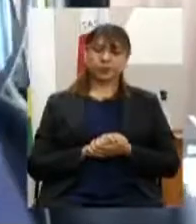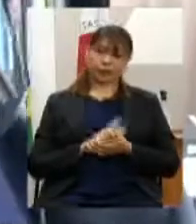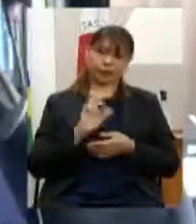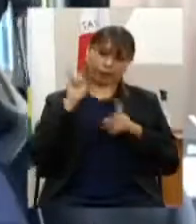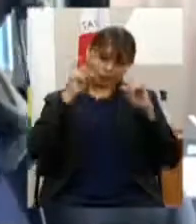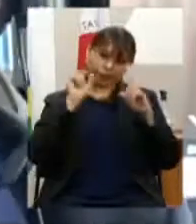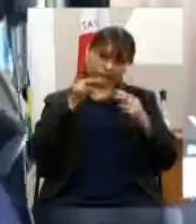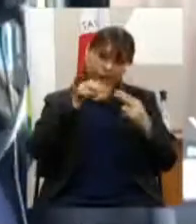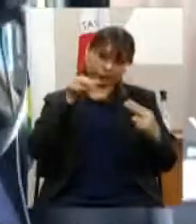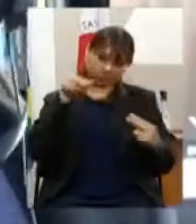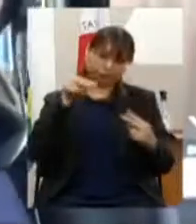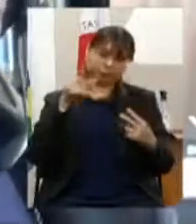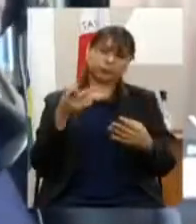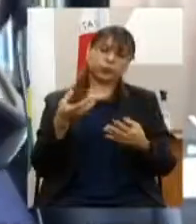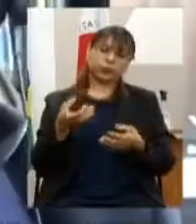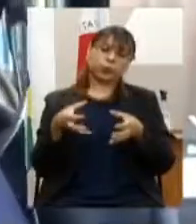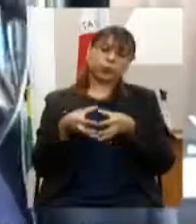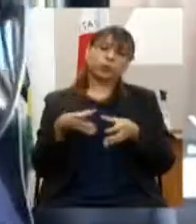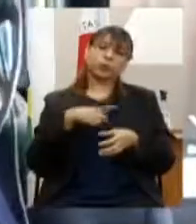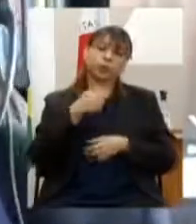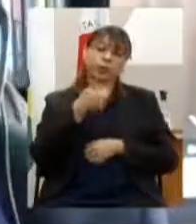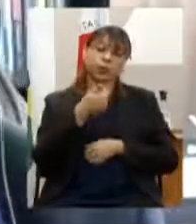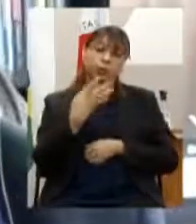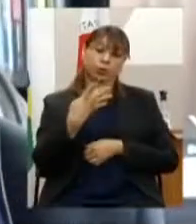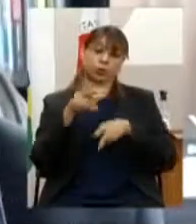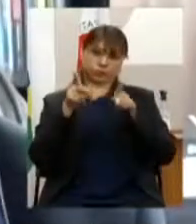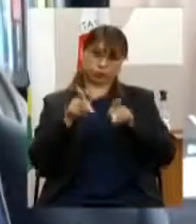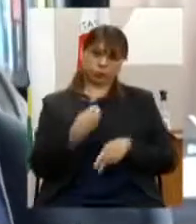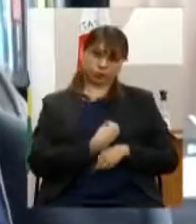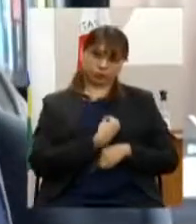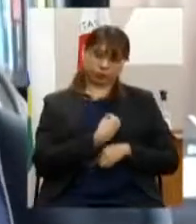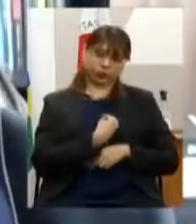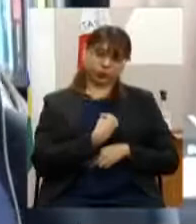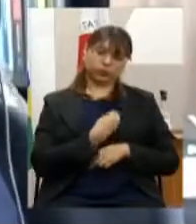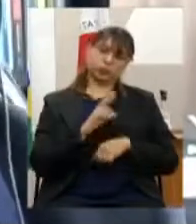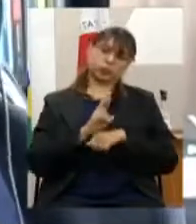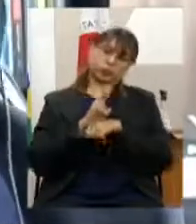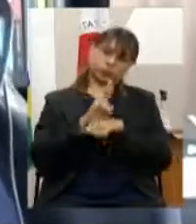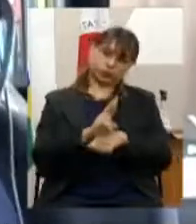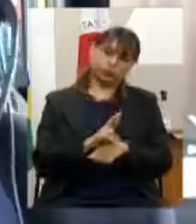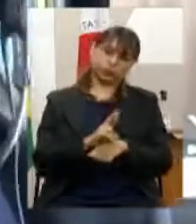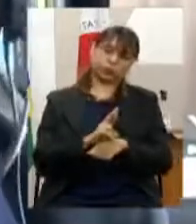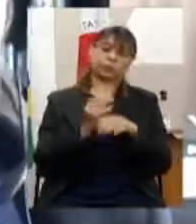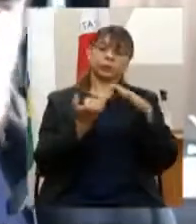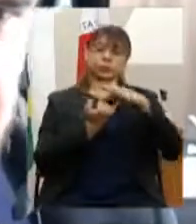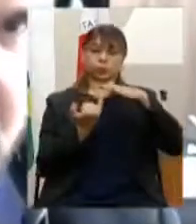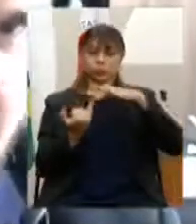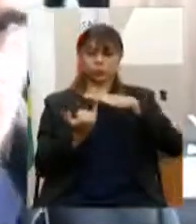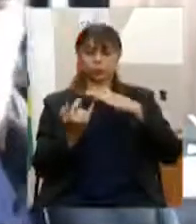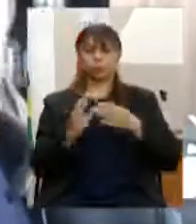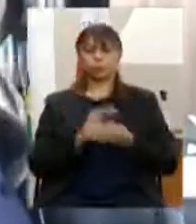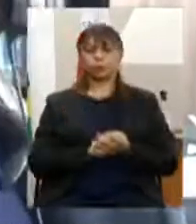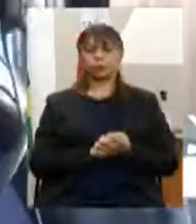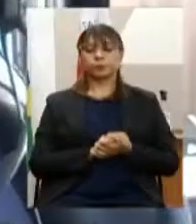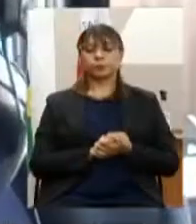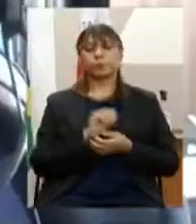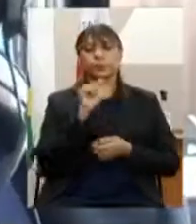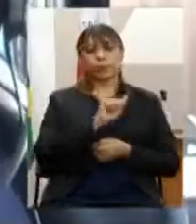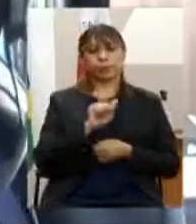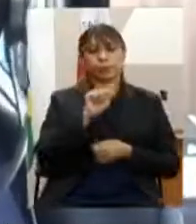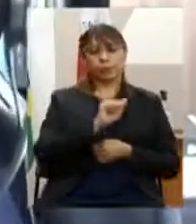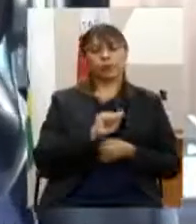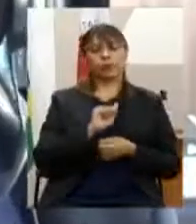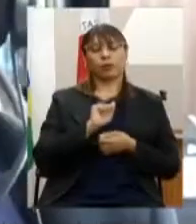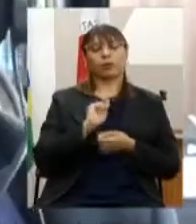o grupo de trabalho contou com a participação de 14 pessoas que representaram as seguintes entidades da sociedade civil associação de